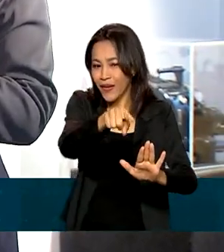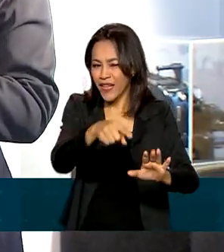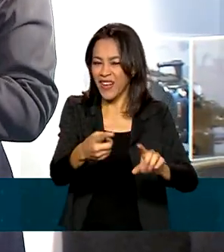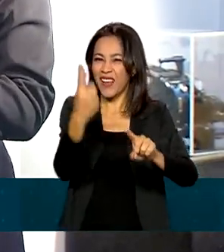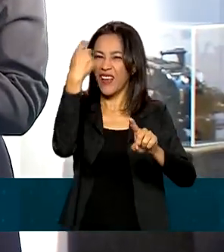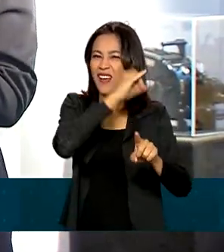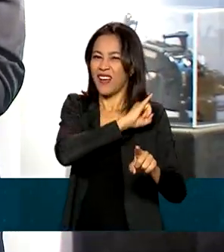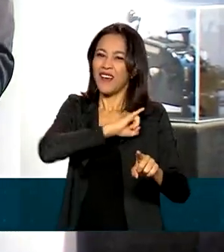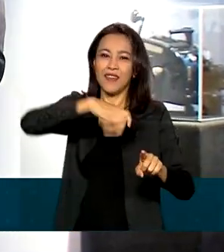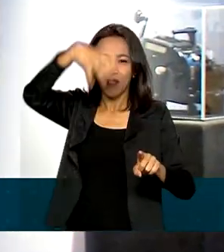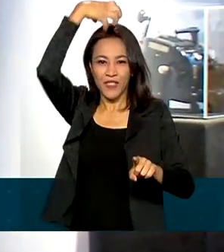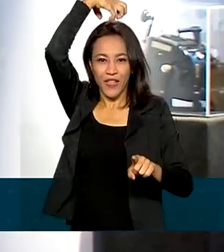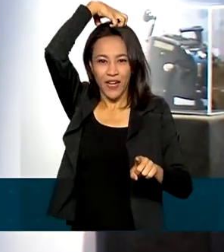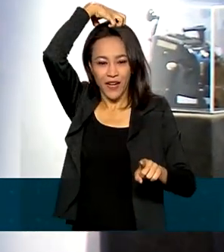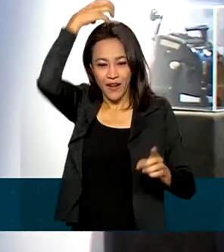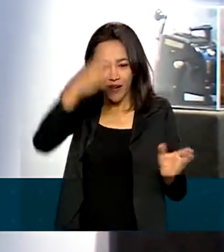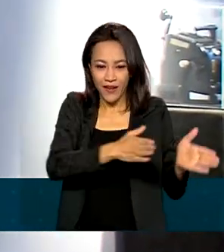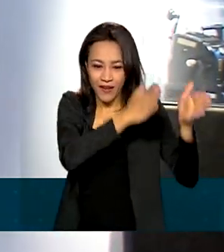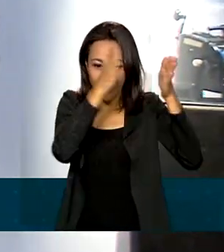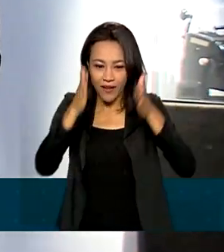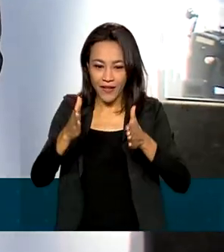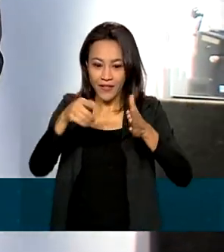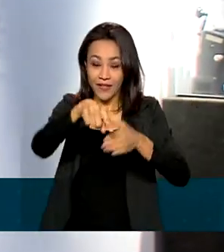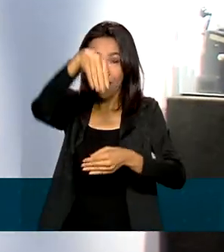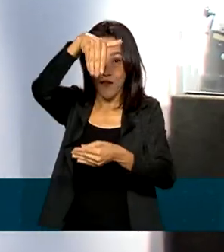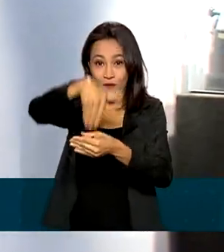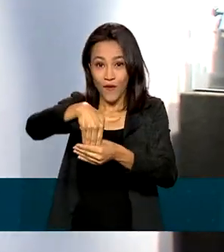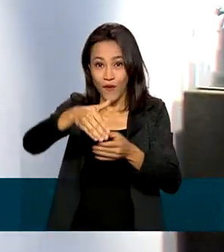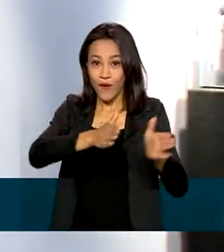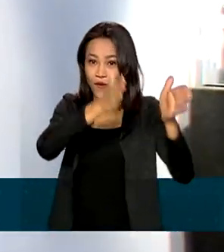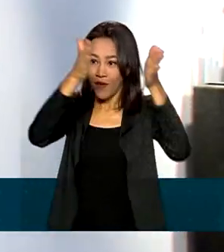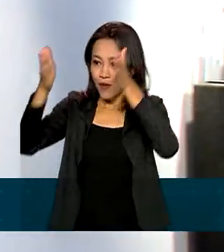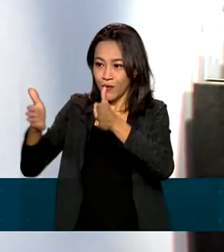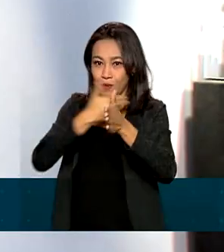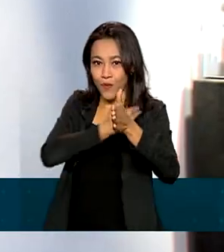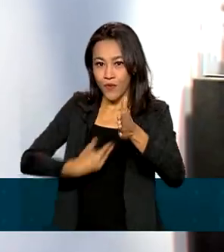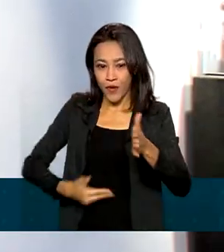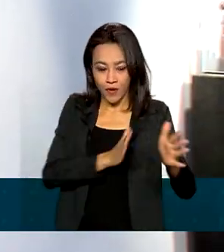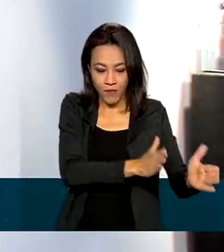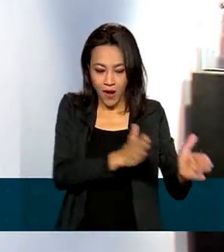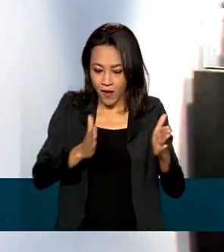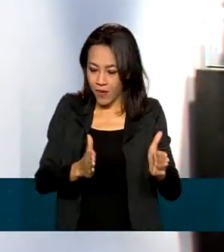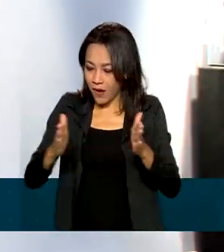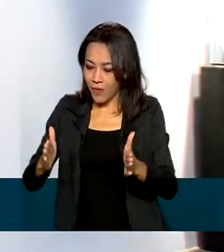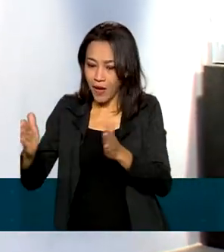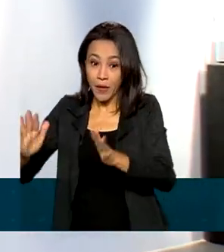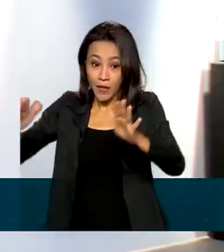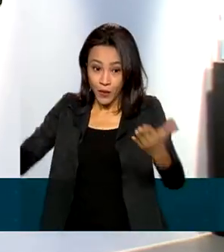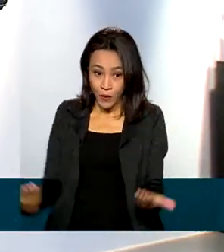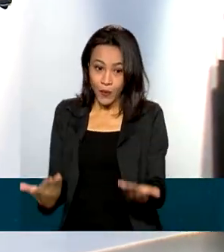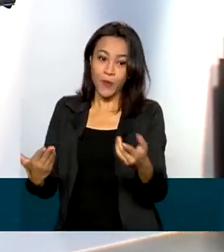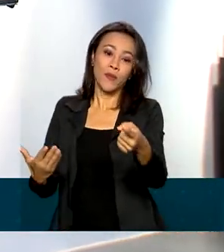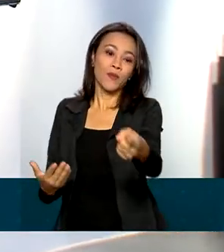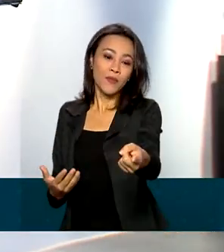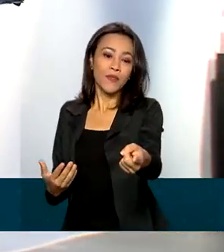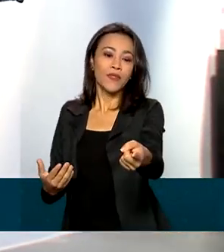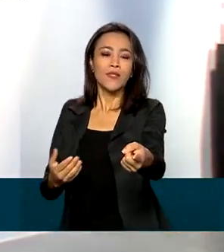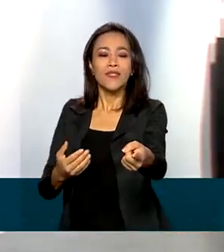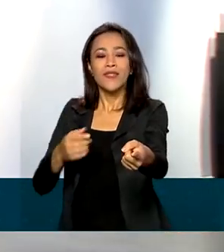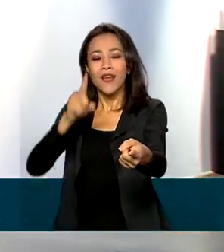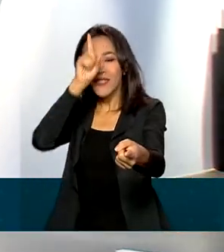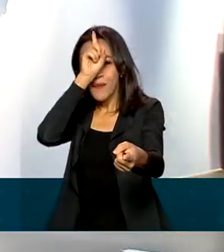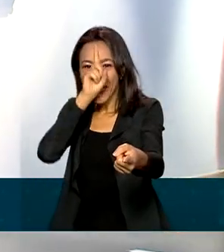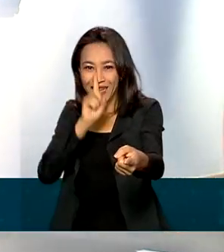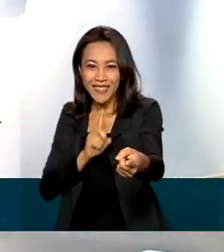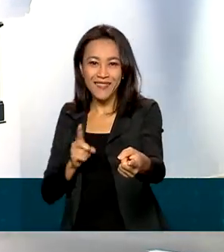Império, passando por essa da República, essas aqui que são bem antigas, mas ainda um pouco mais atuais, mais recentes. E essa amarelinha